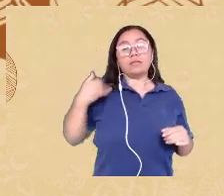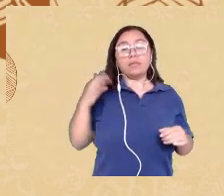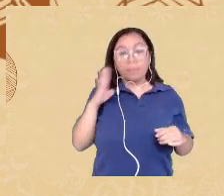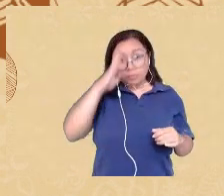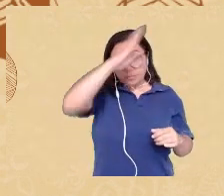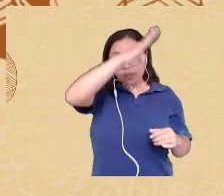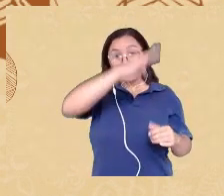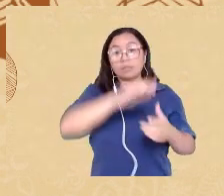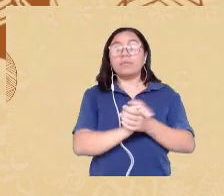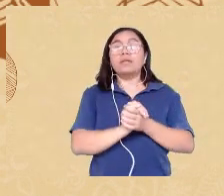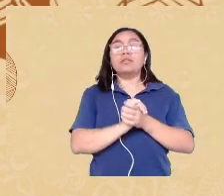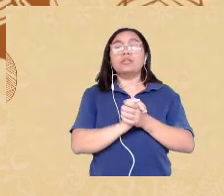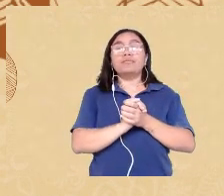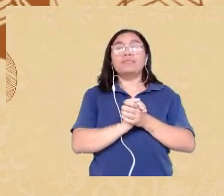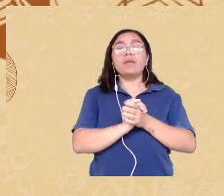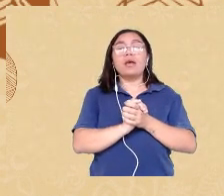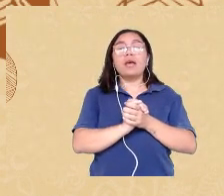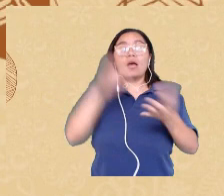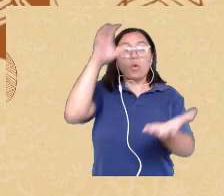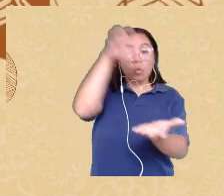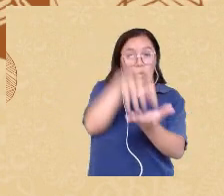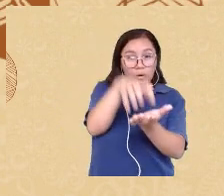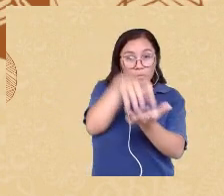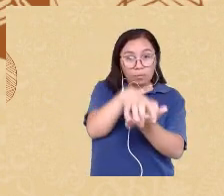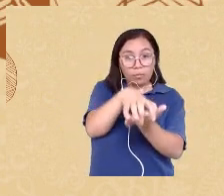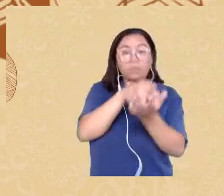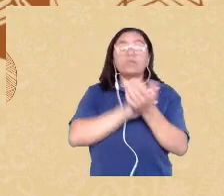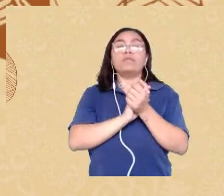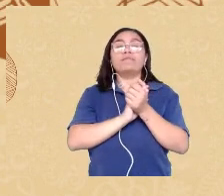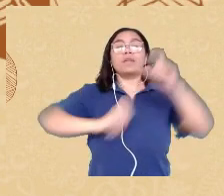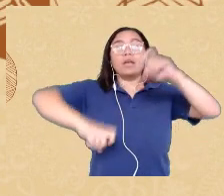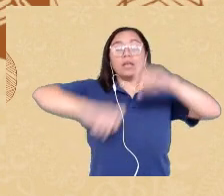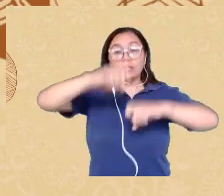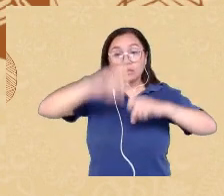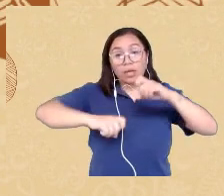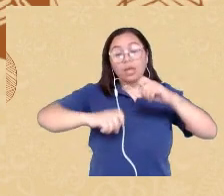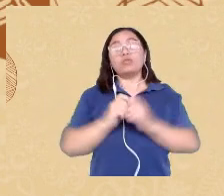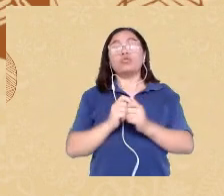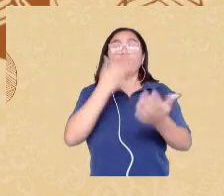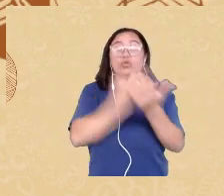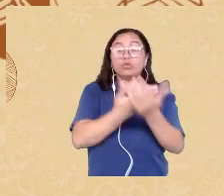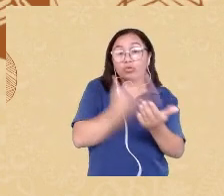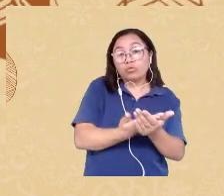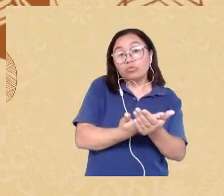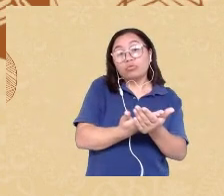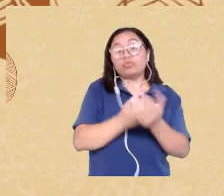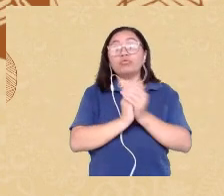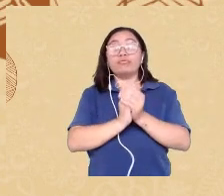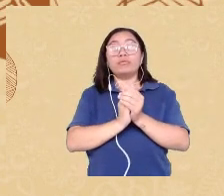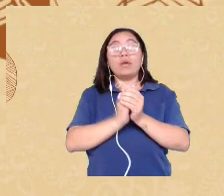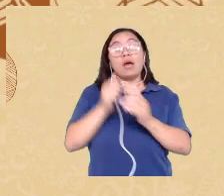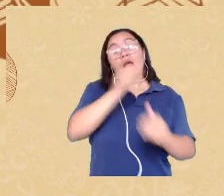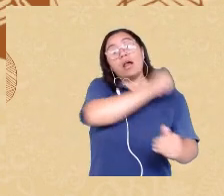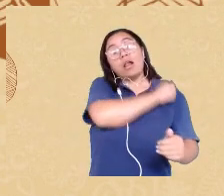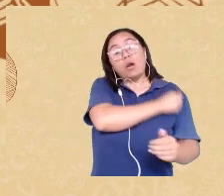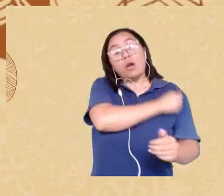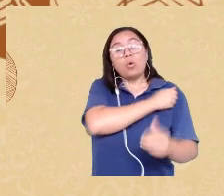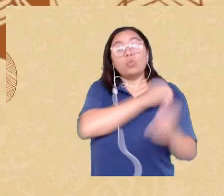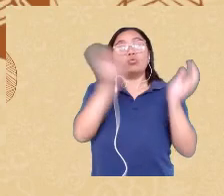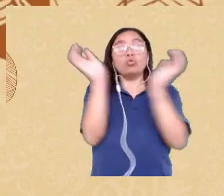a amostra sexo estudo aluno grupo